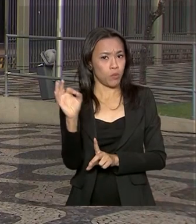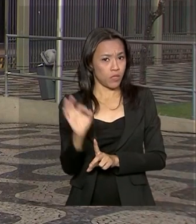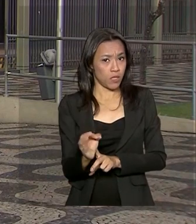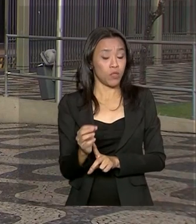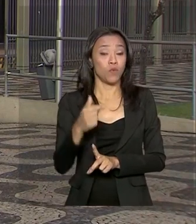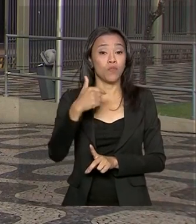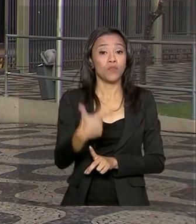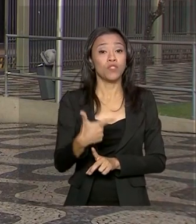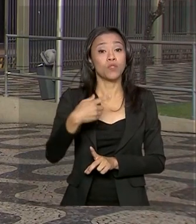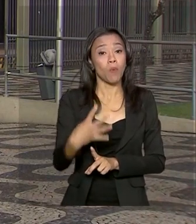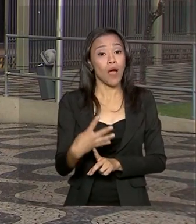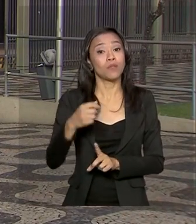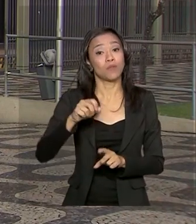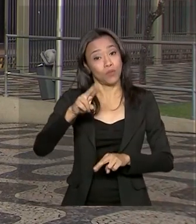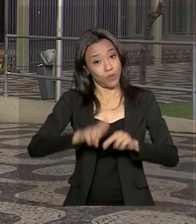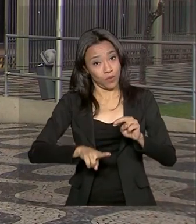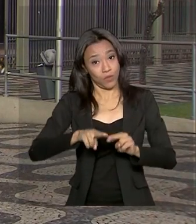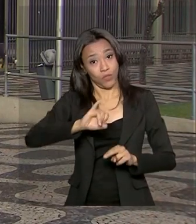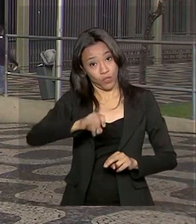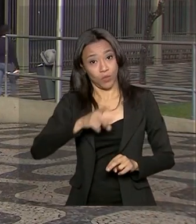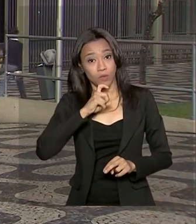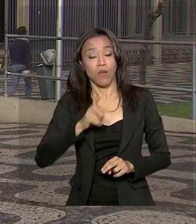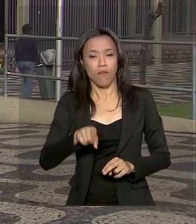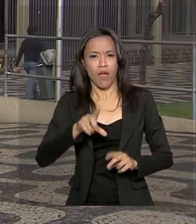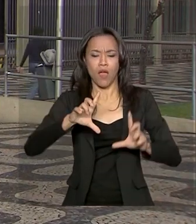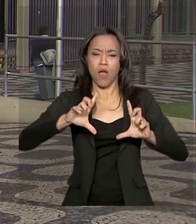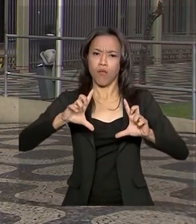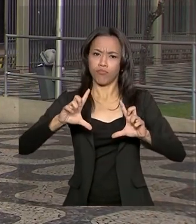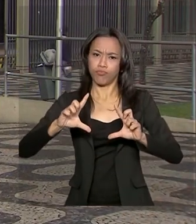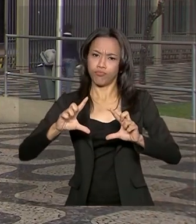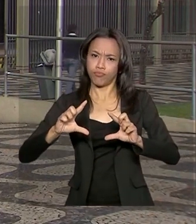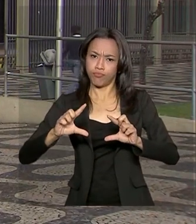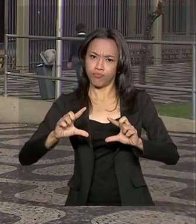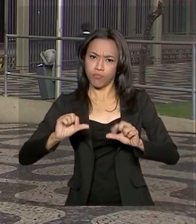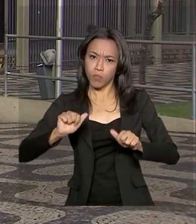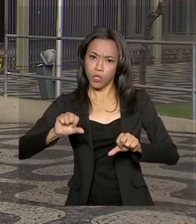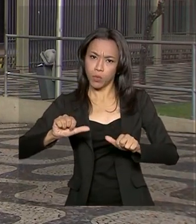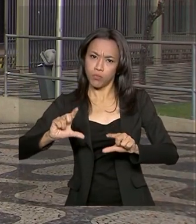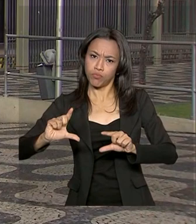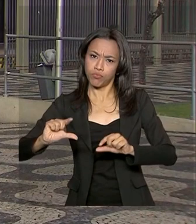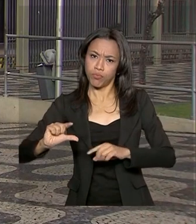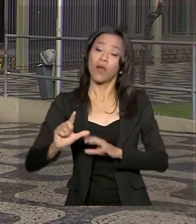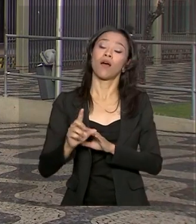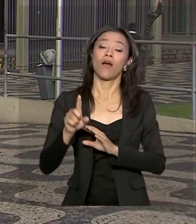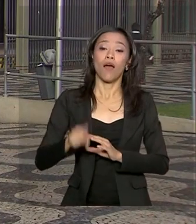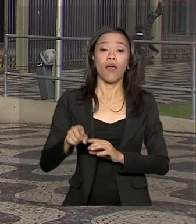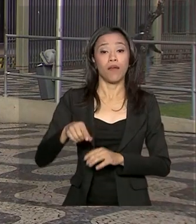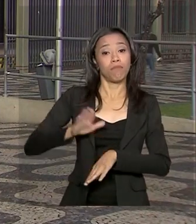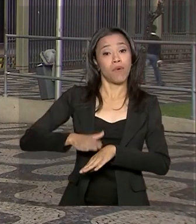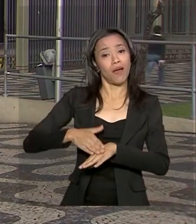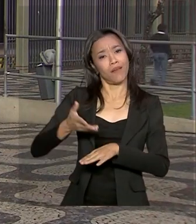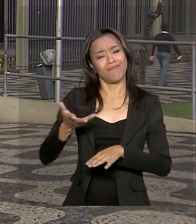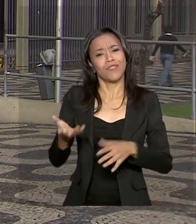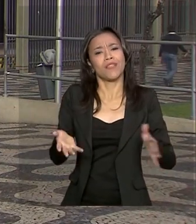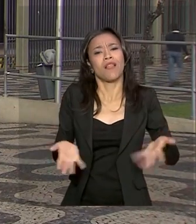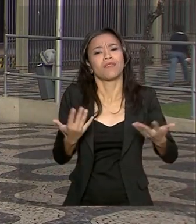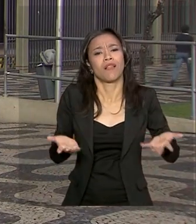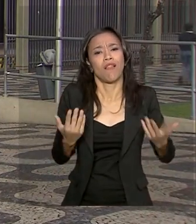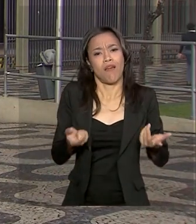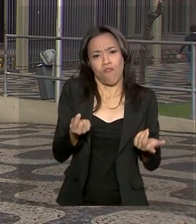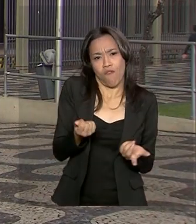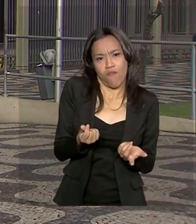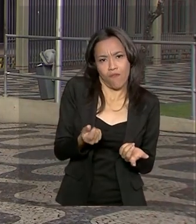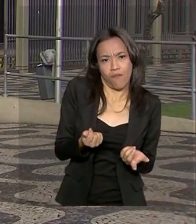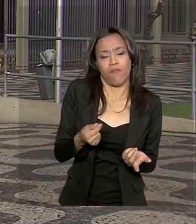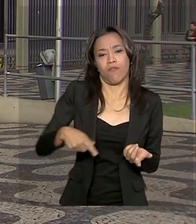dia 24 de julho. A Petrobras vem alterando o preço do botijão trimestralmente para, segundo a petroleira, suavizar os impactos da volatilidade